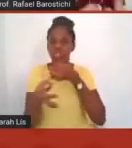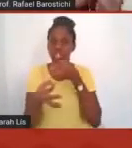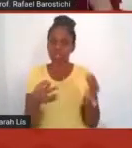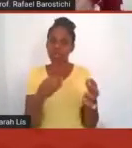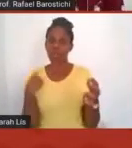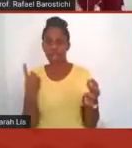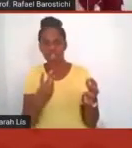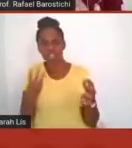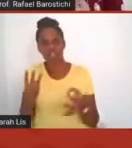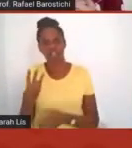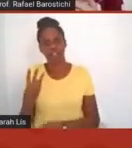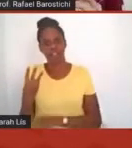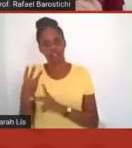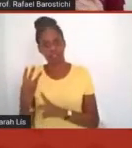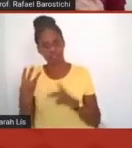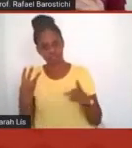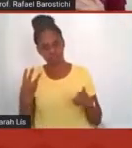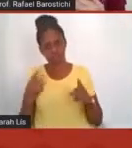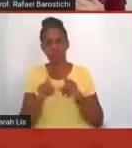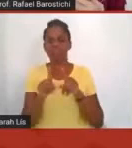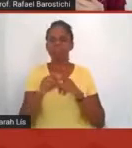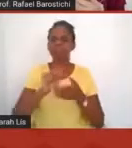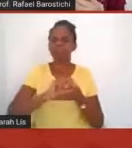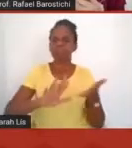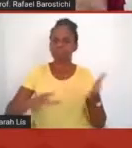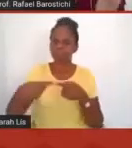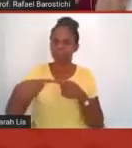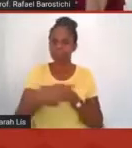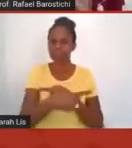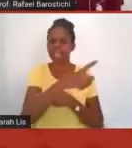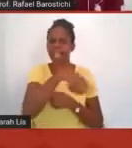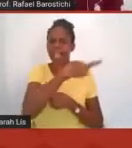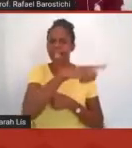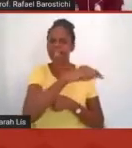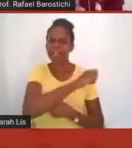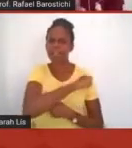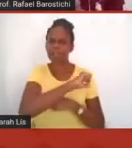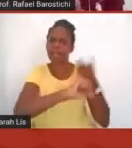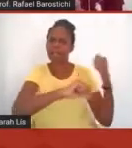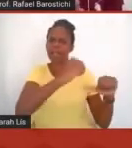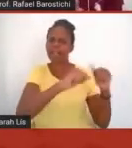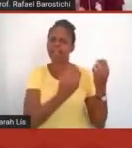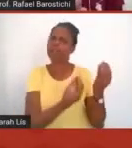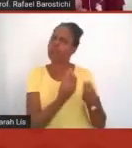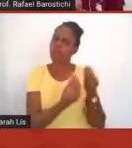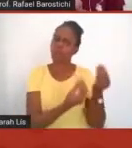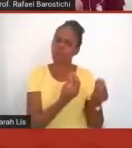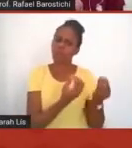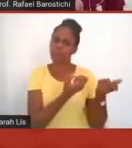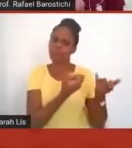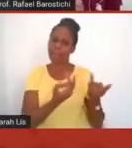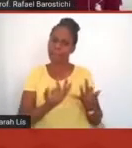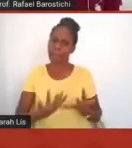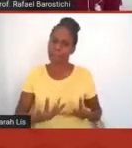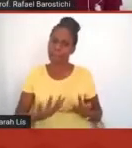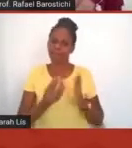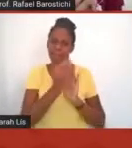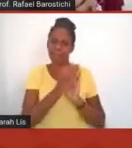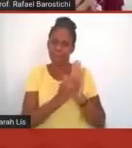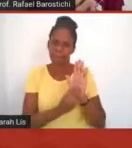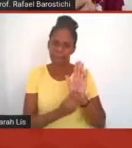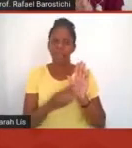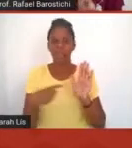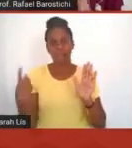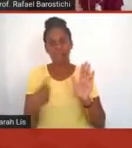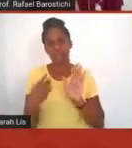avaliavam as atividades da semana e semanalmente a gente propunha que eles respondessem